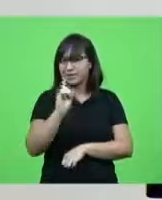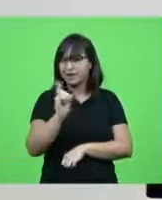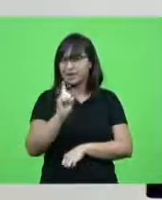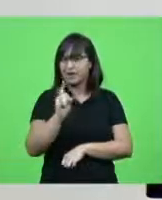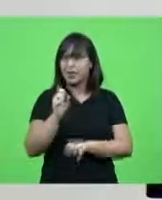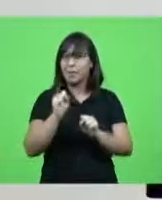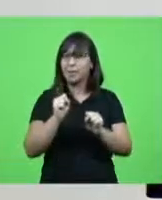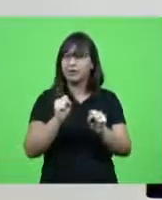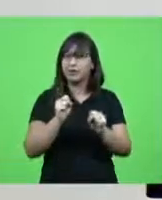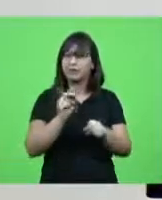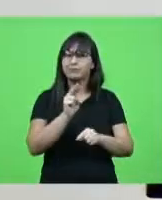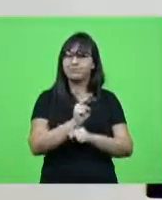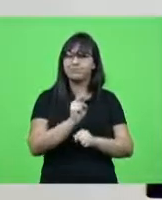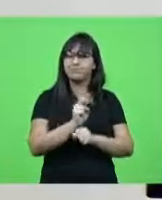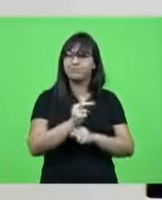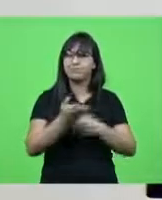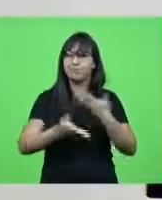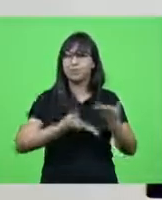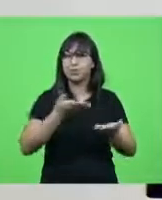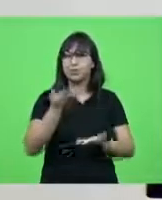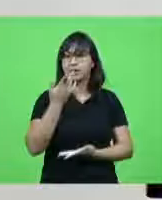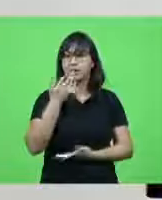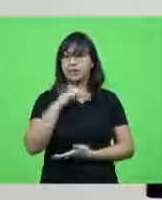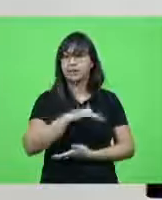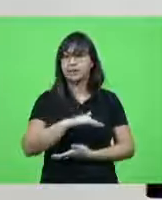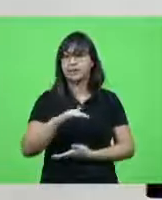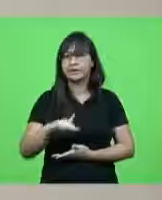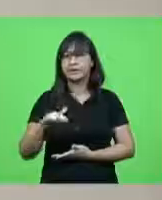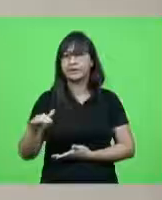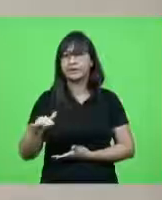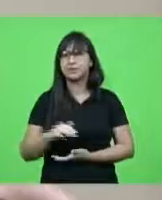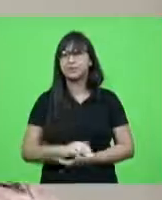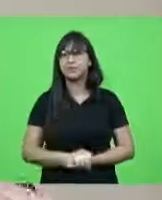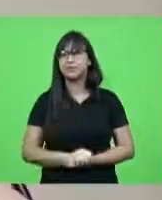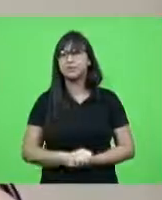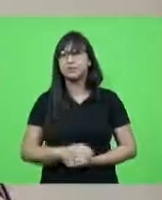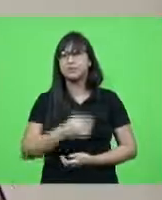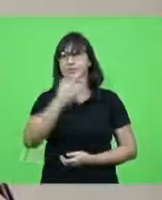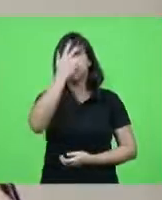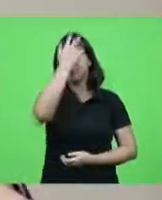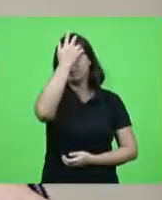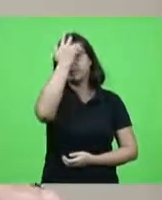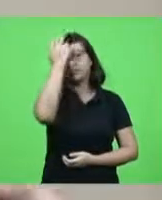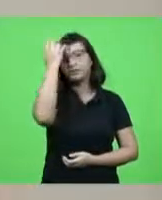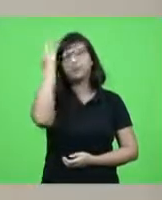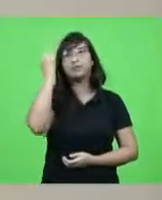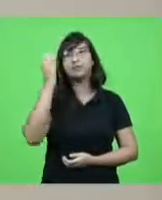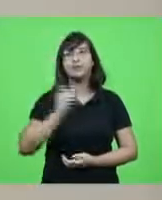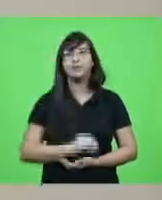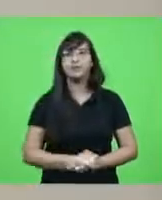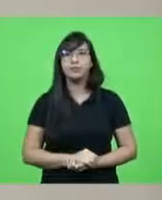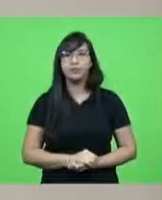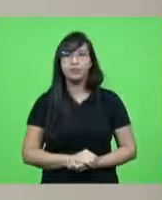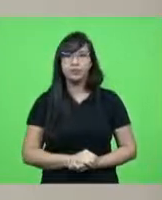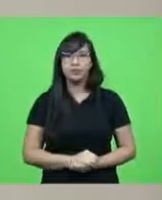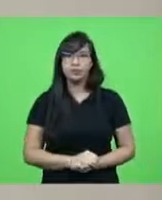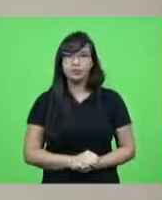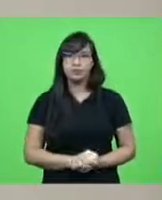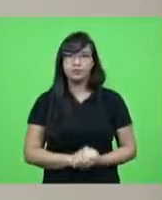proteger cuidar e amar as nossas crianças obrigado deputado Felipe dando continuação